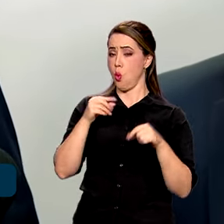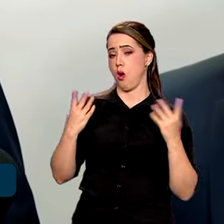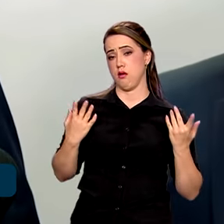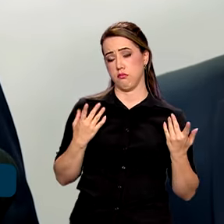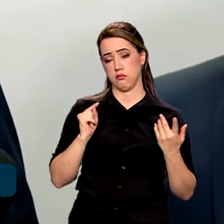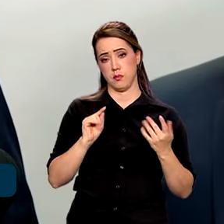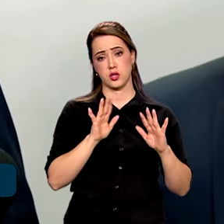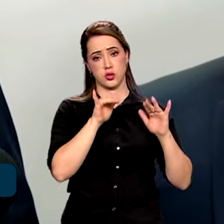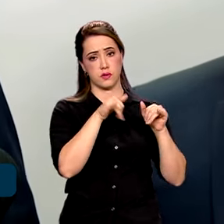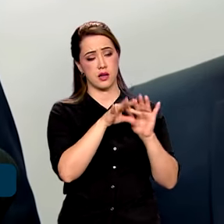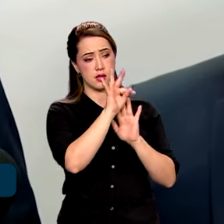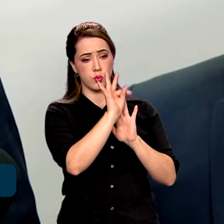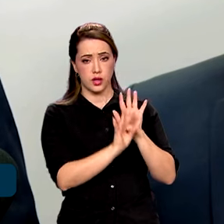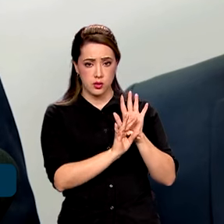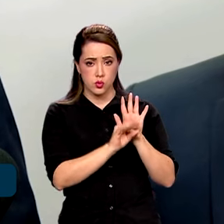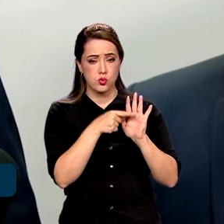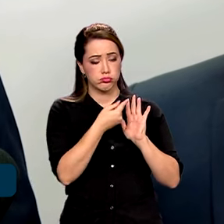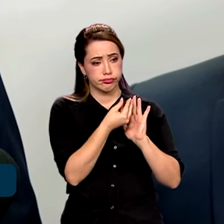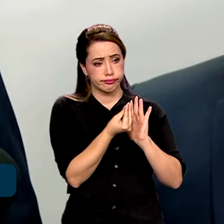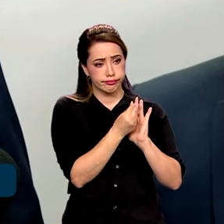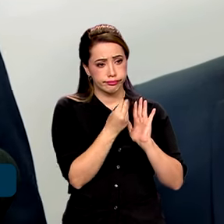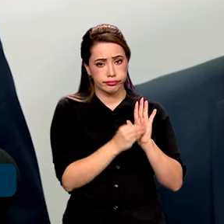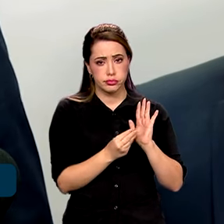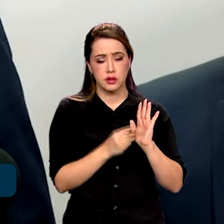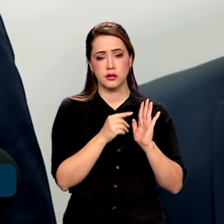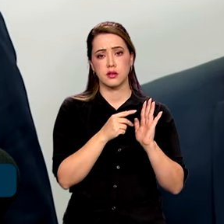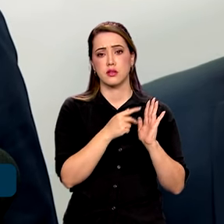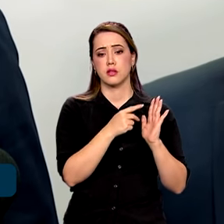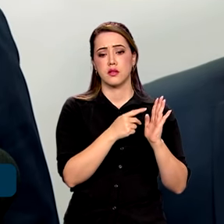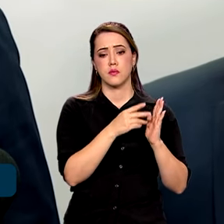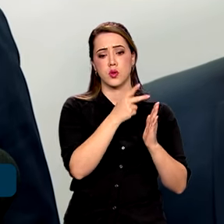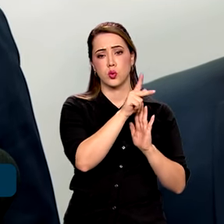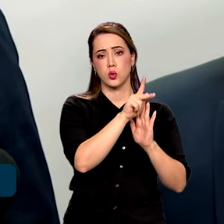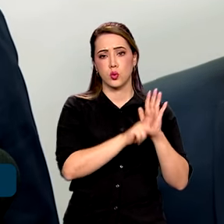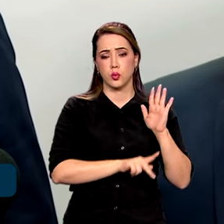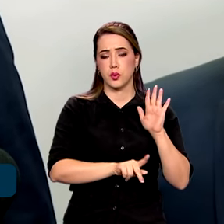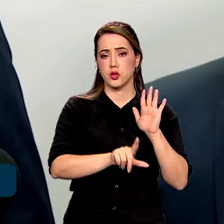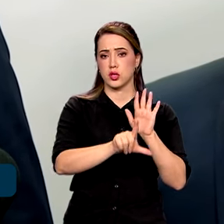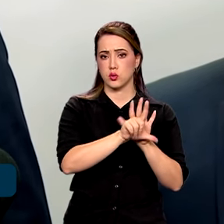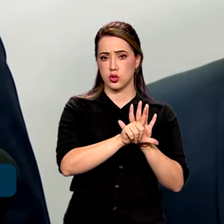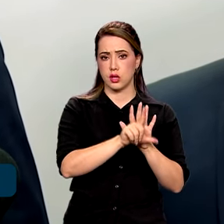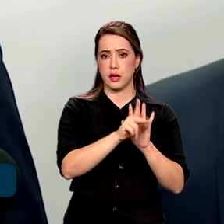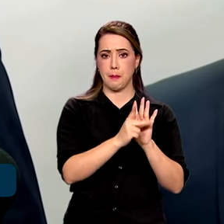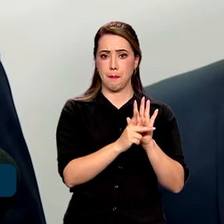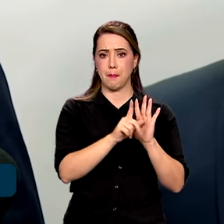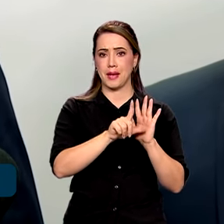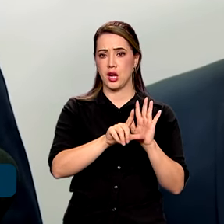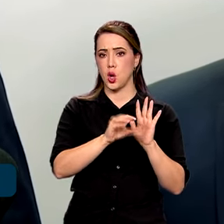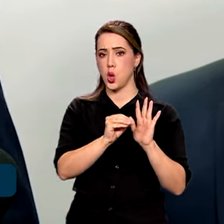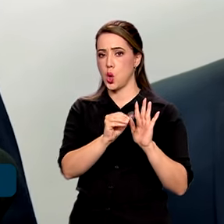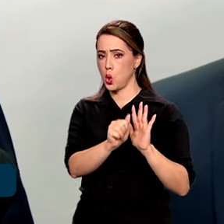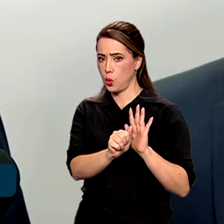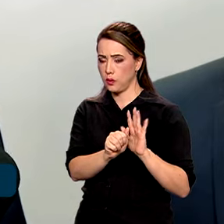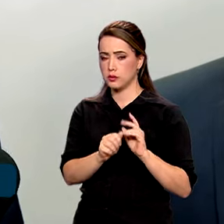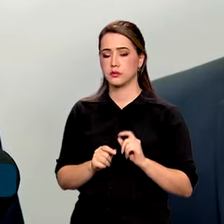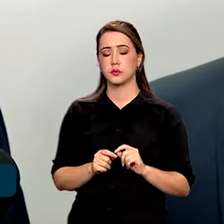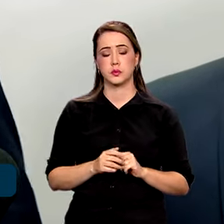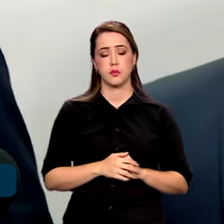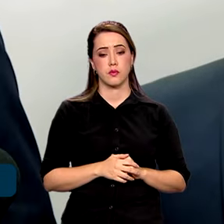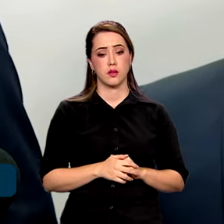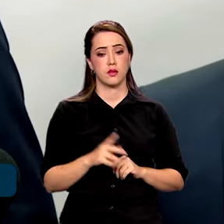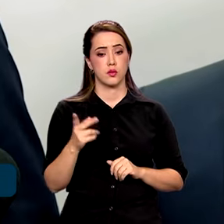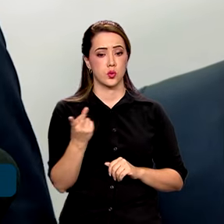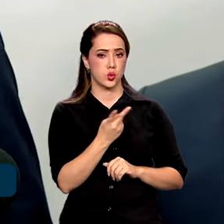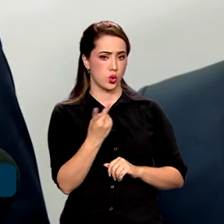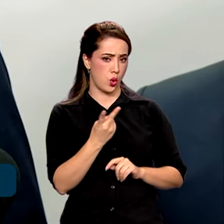o texto da pilua, do projeto de lei orçamentária anual. Ministro, o... Esses dois